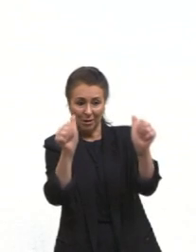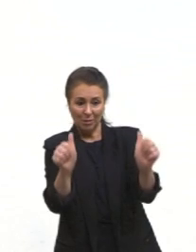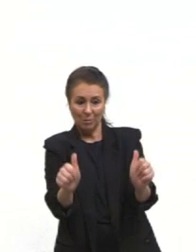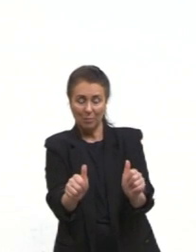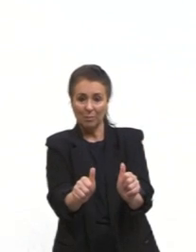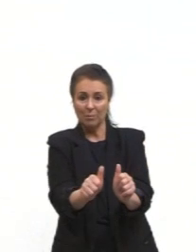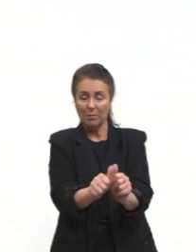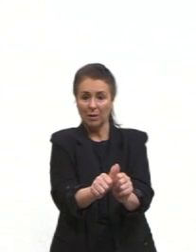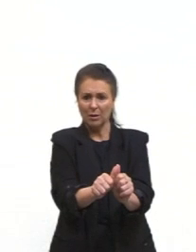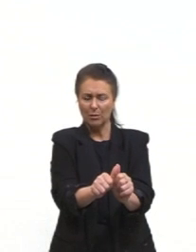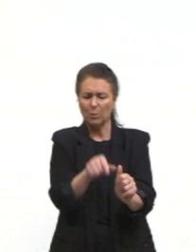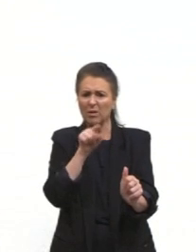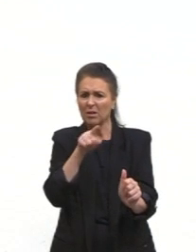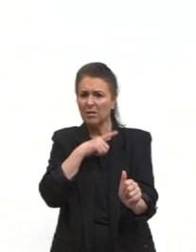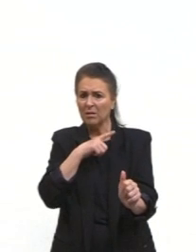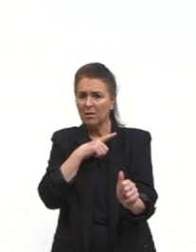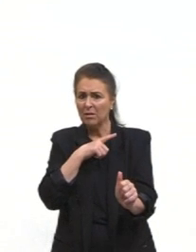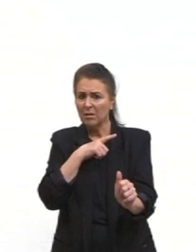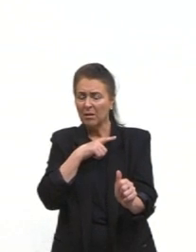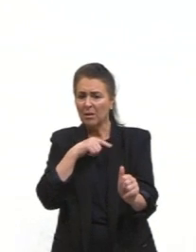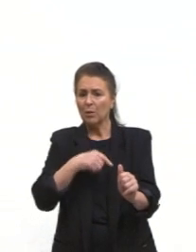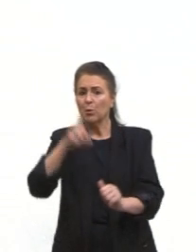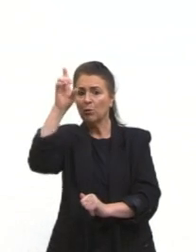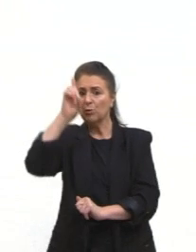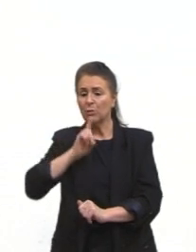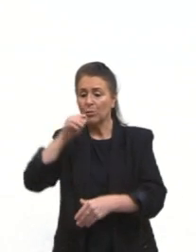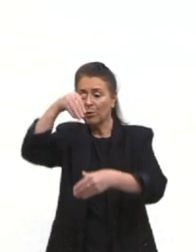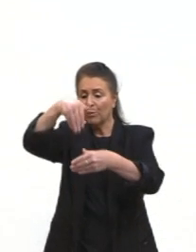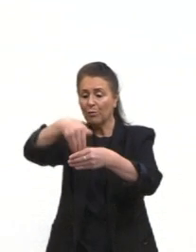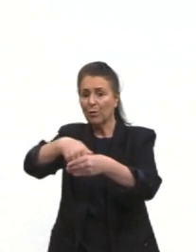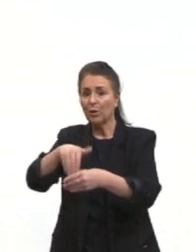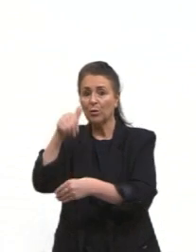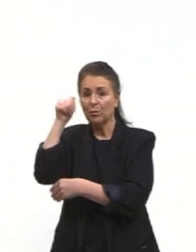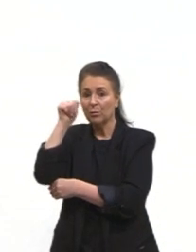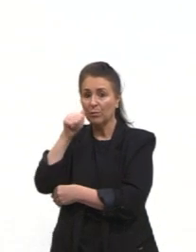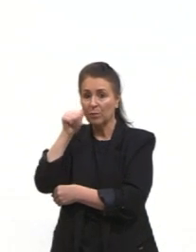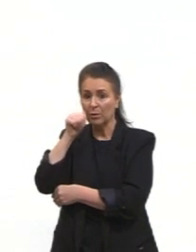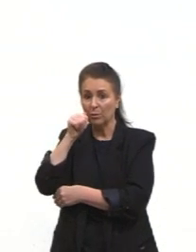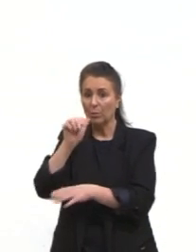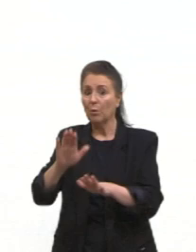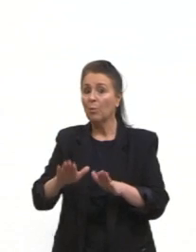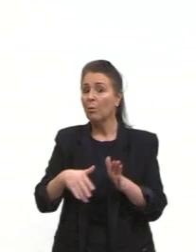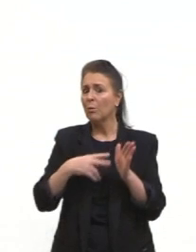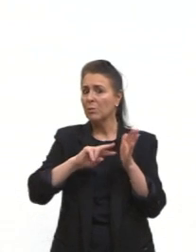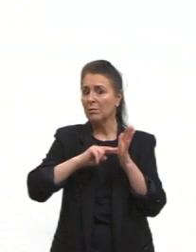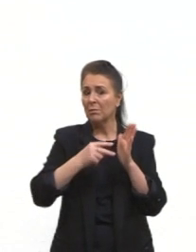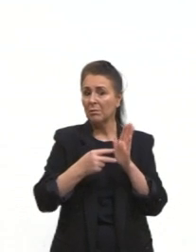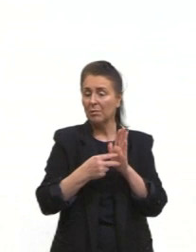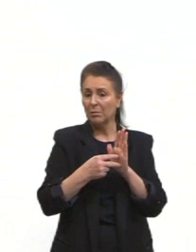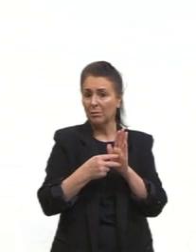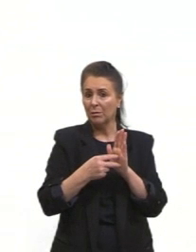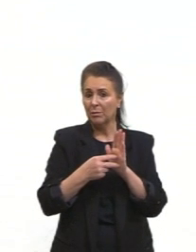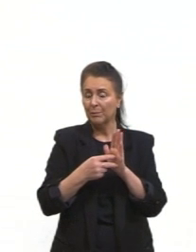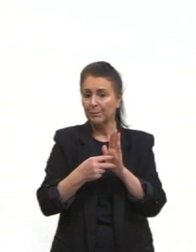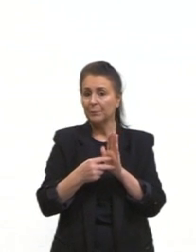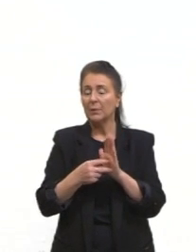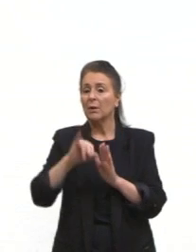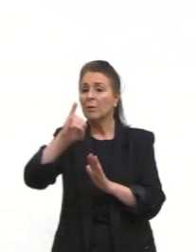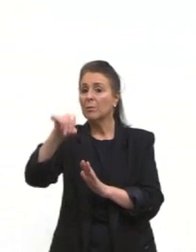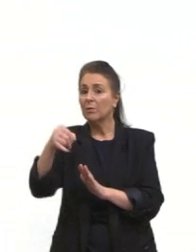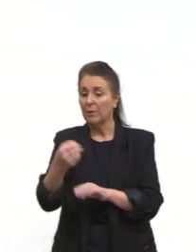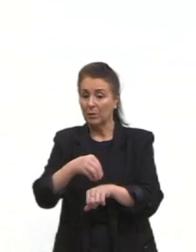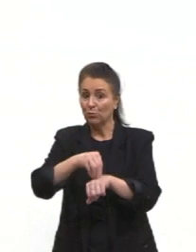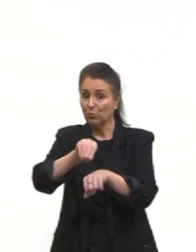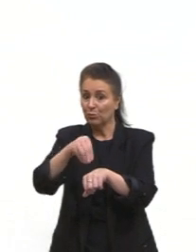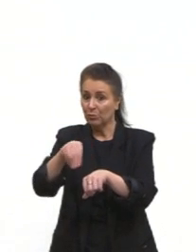o que ele relaciona, o direito ao voto feminino, qual que o significado que ele dá para isso. E aí, pessoal, vou aproveitar para dar uma dica